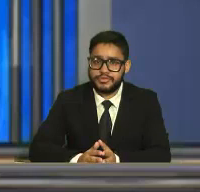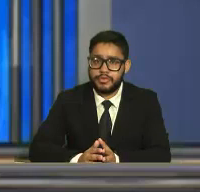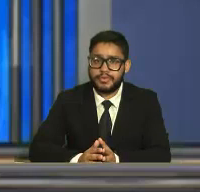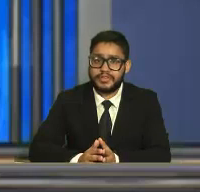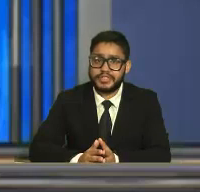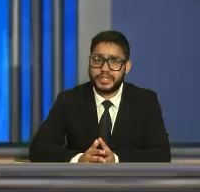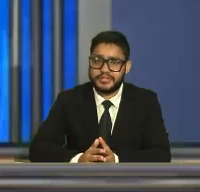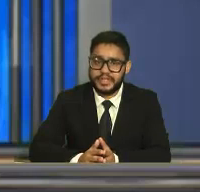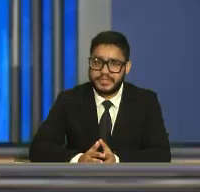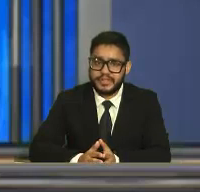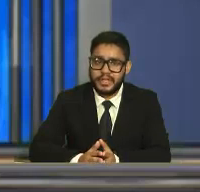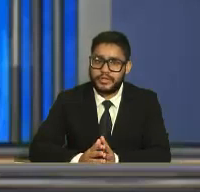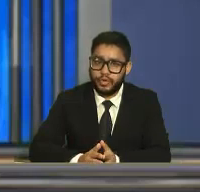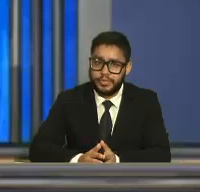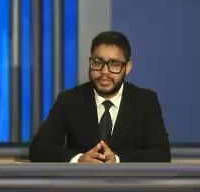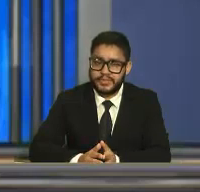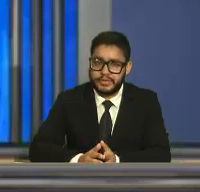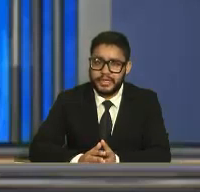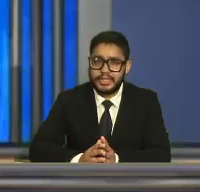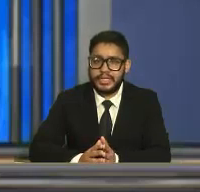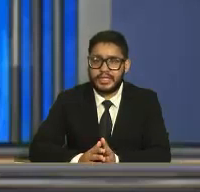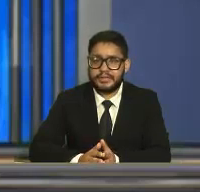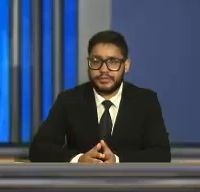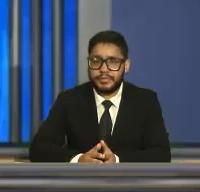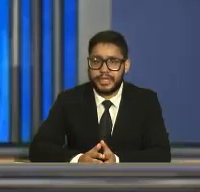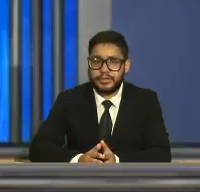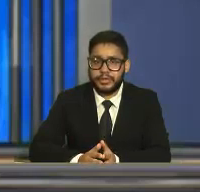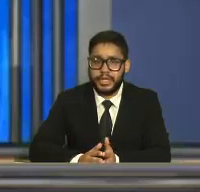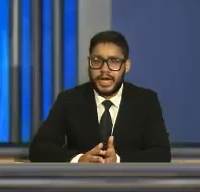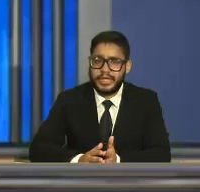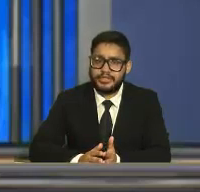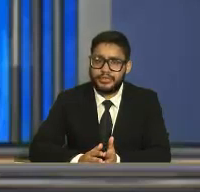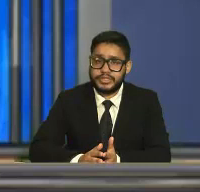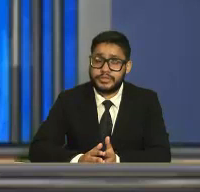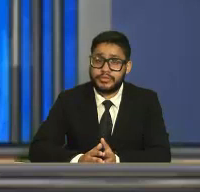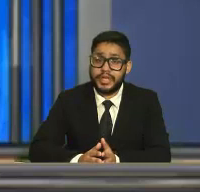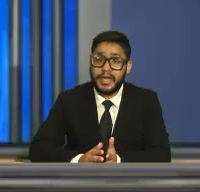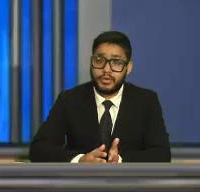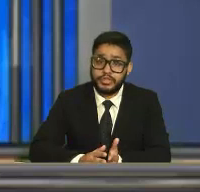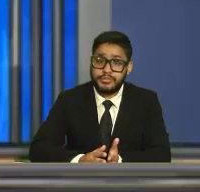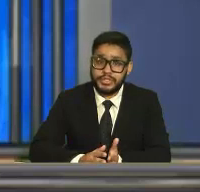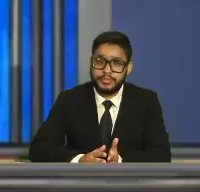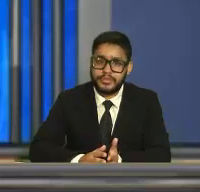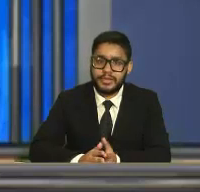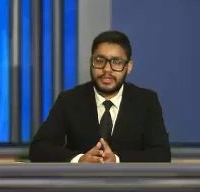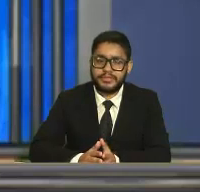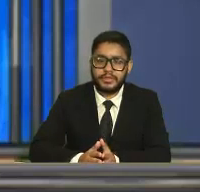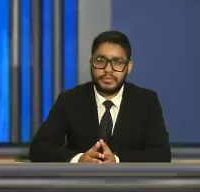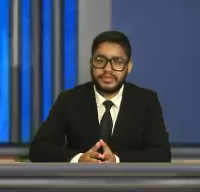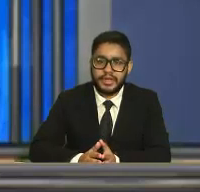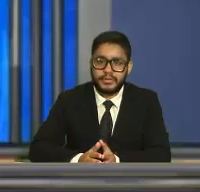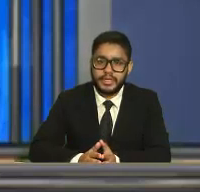apresentação de comprovante de residência, documentação, declaração do empregador, além de turistas com QR Code emitido pelo